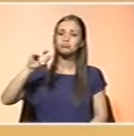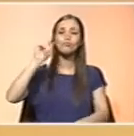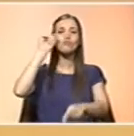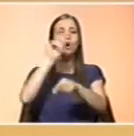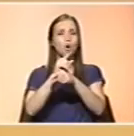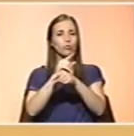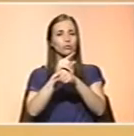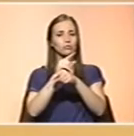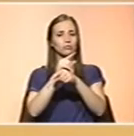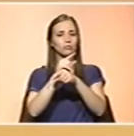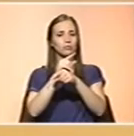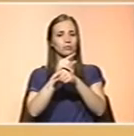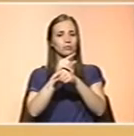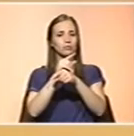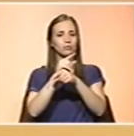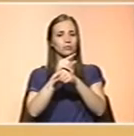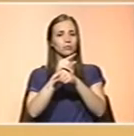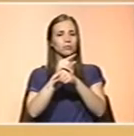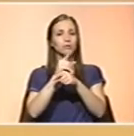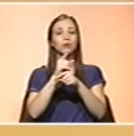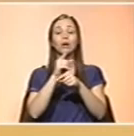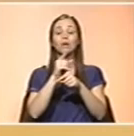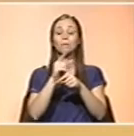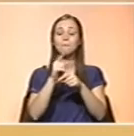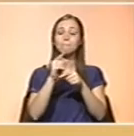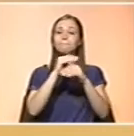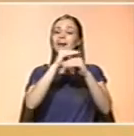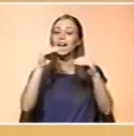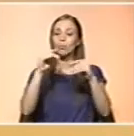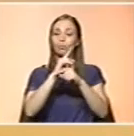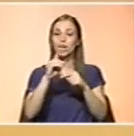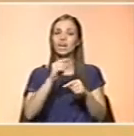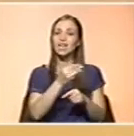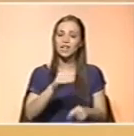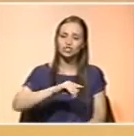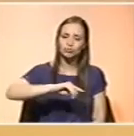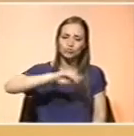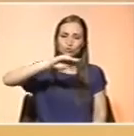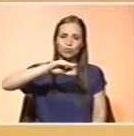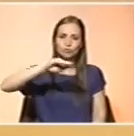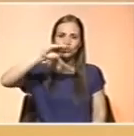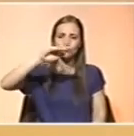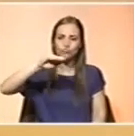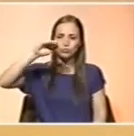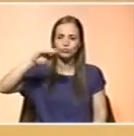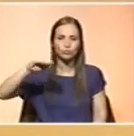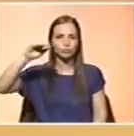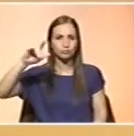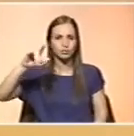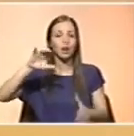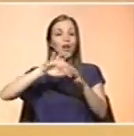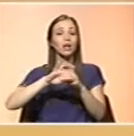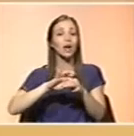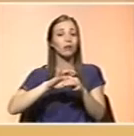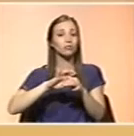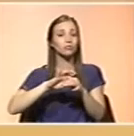paralelo, grosseiramente paralelo, porque as crianças crescem um pouco em linha quebrada, um pouco aos solavancos, grosseiramente paralelo às linhas de referência,